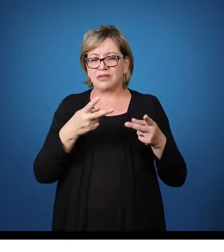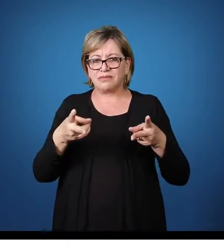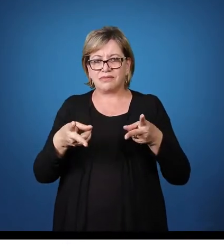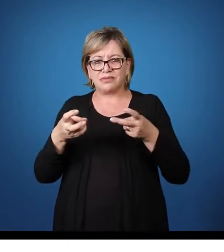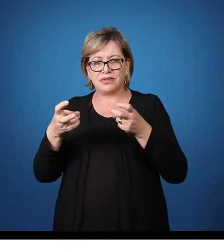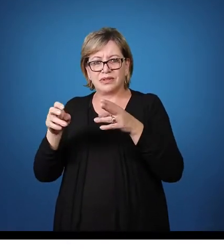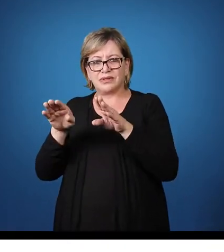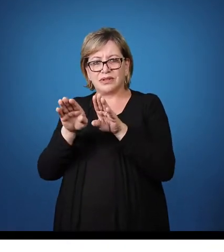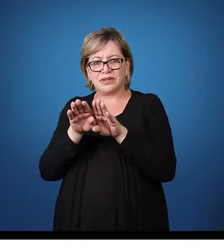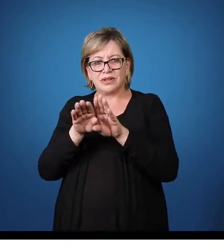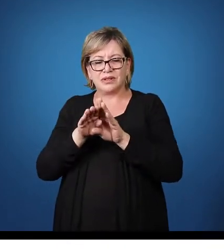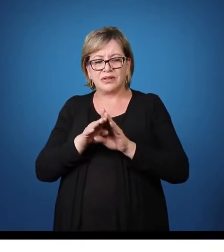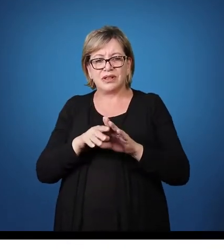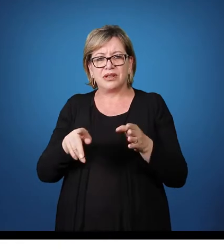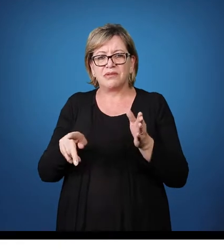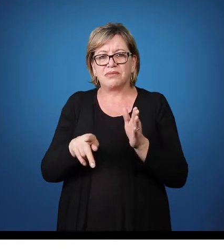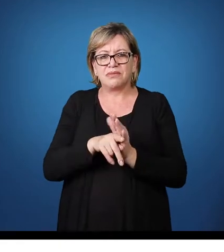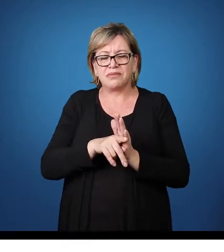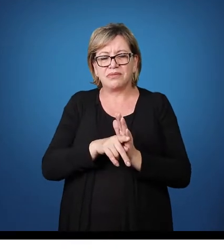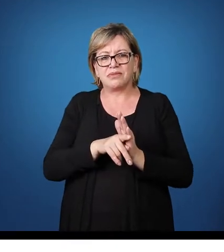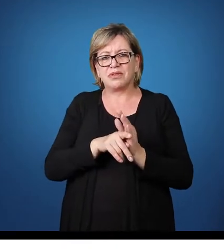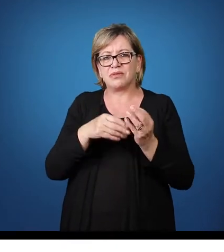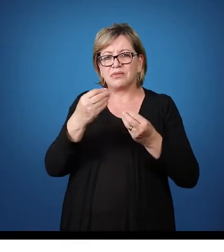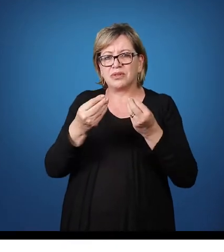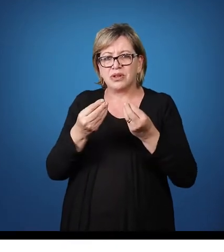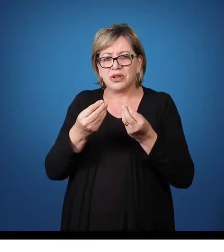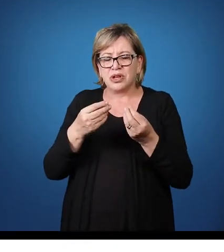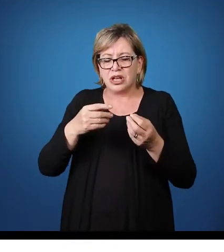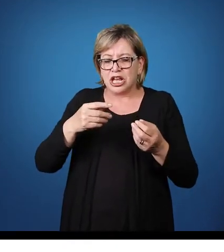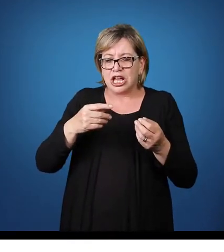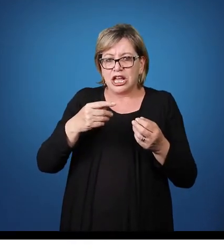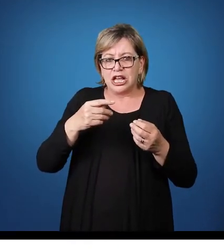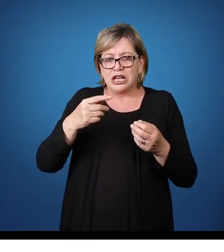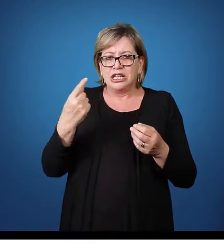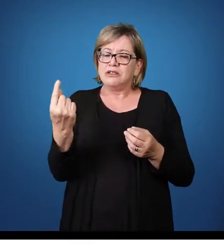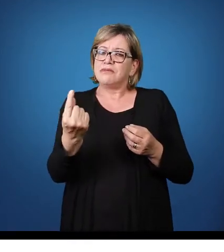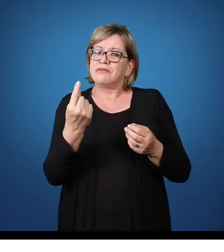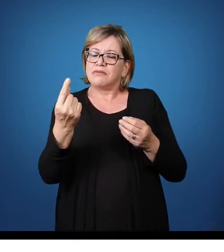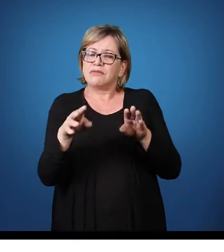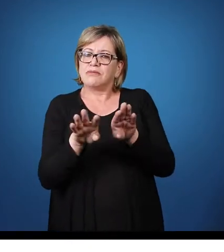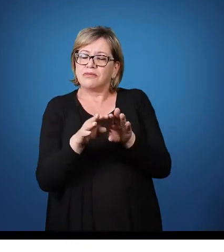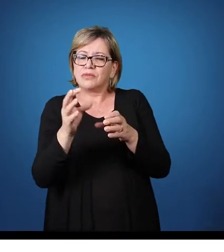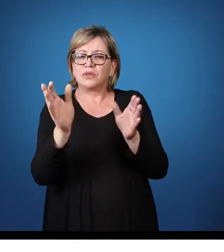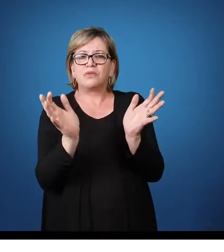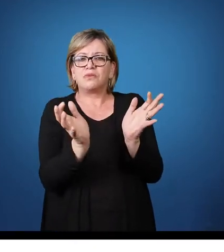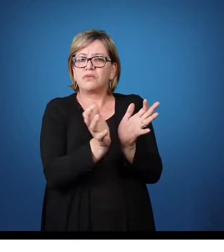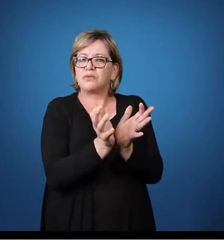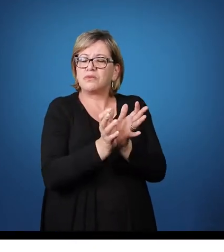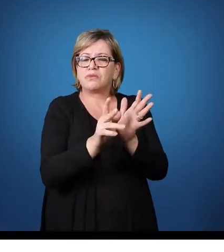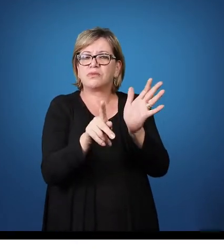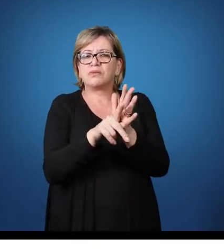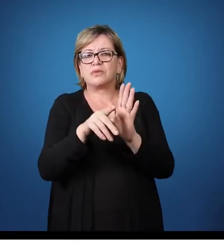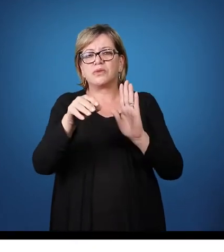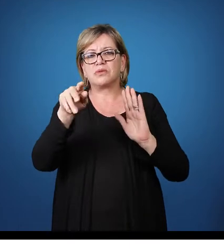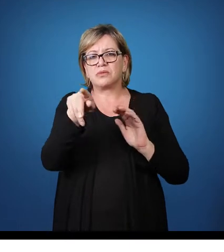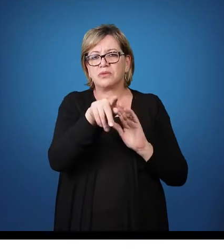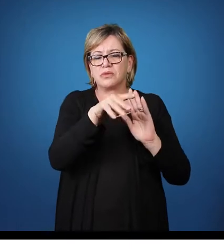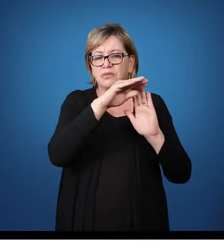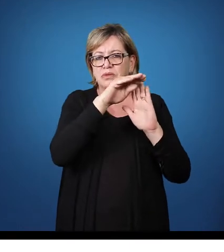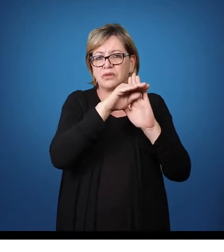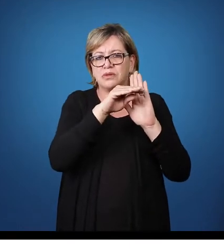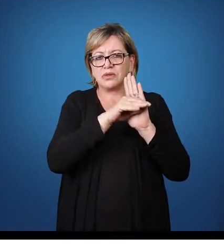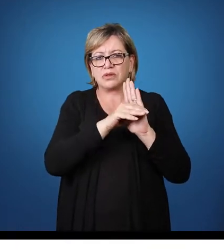materiais, as dimensões individual e coletiva do planejamento E destacamos, com